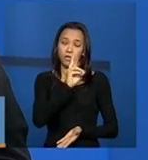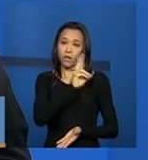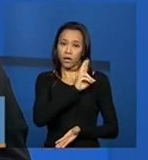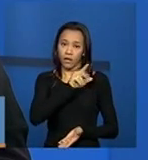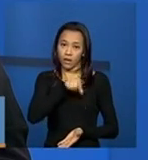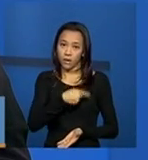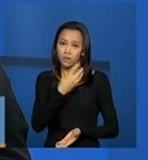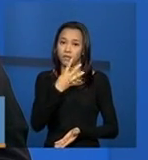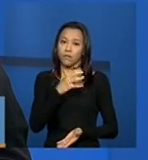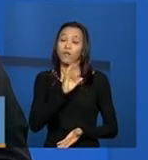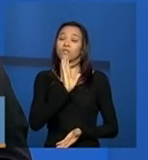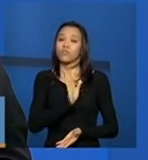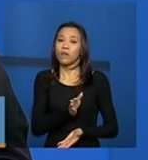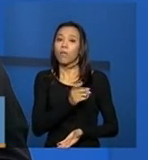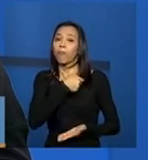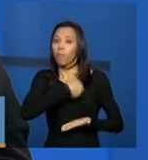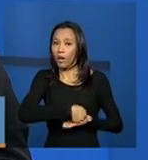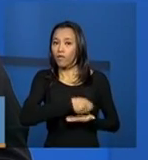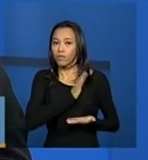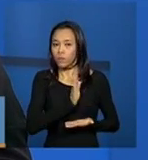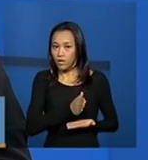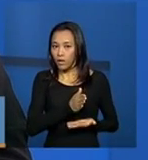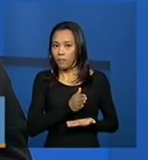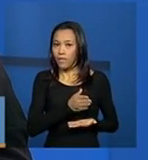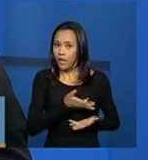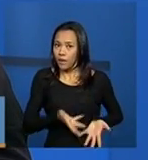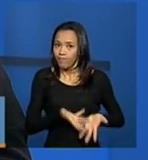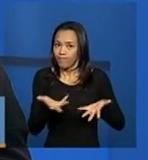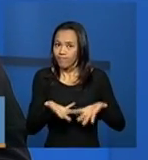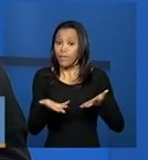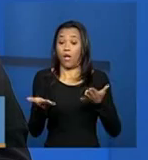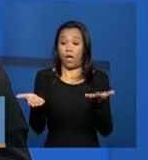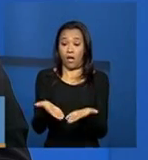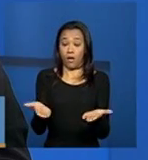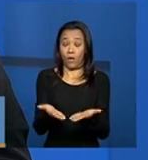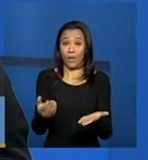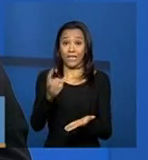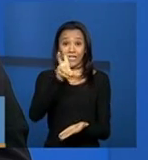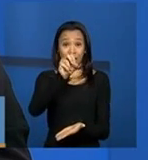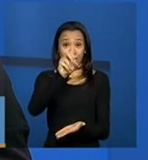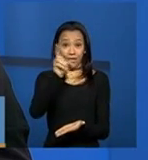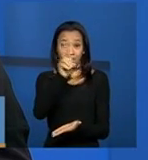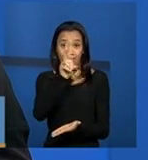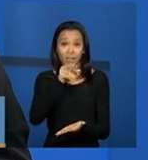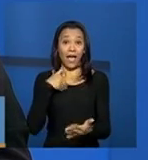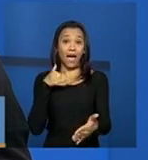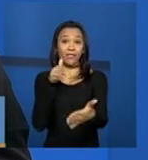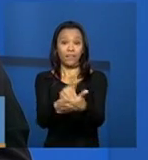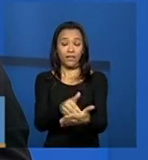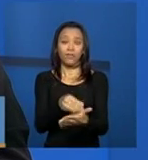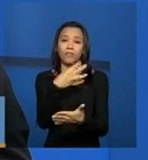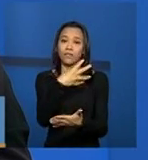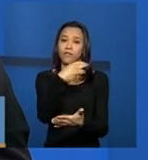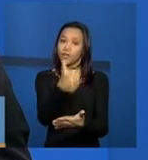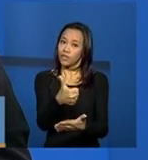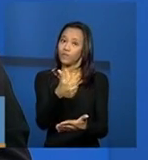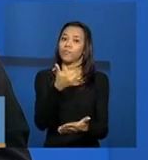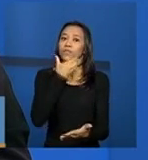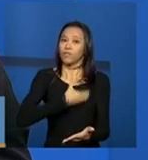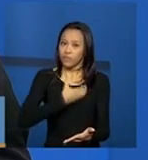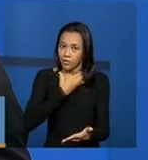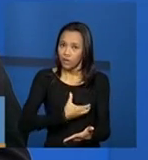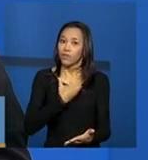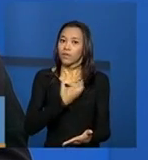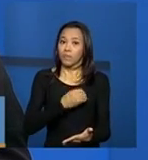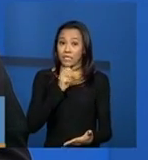já foram pagos, era um incentivo a mais. Os R$,00 é até 31 de dezembro, Exatamente. Até 31 de dezembro. Então, até 31 de